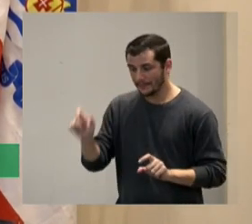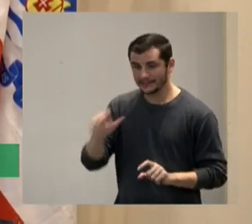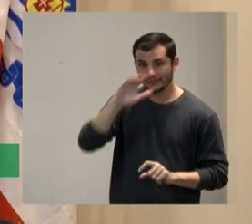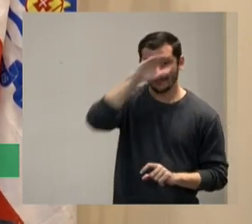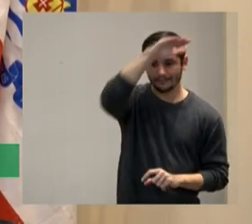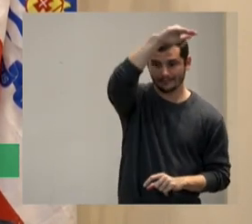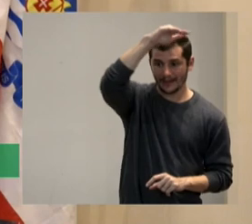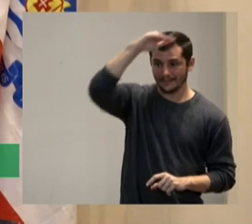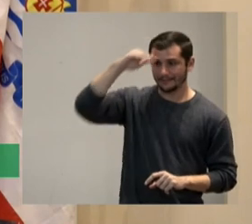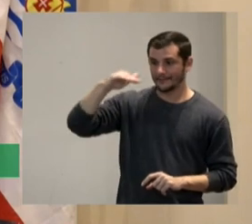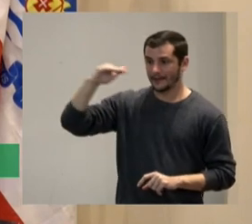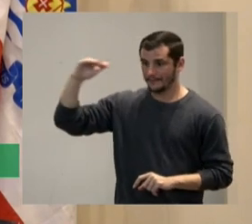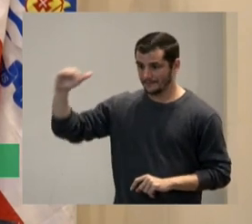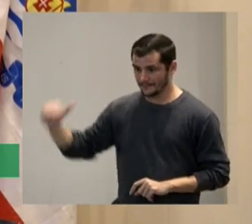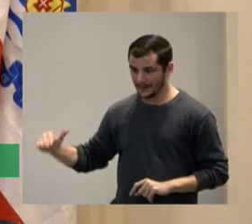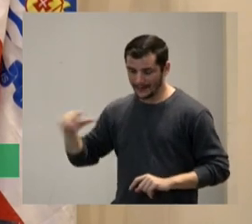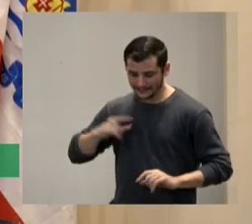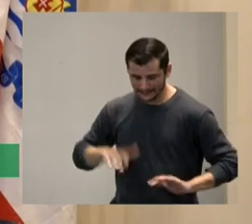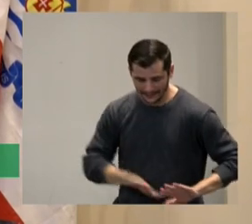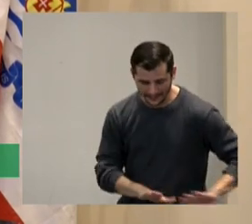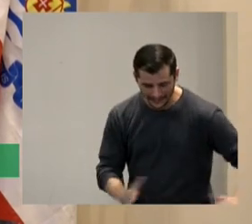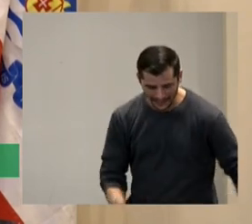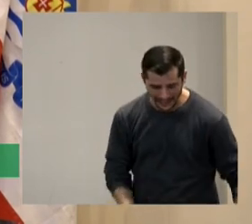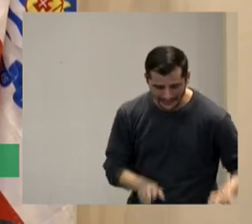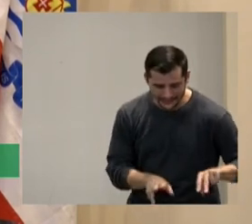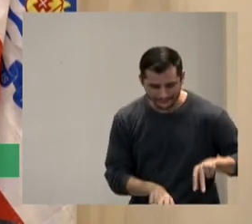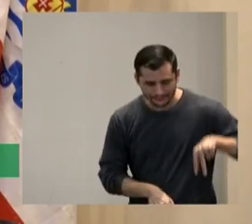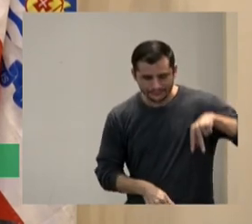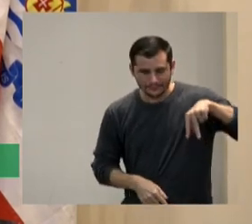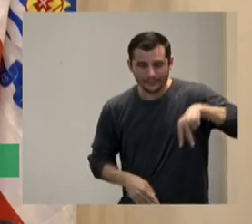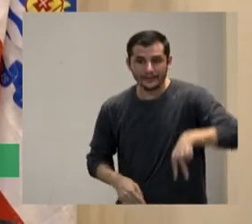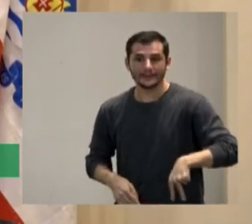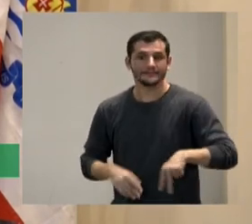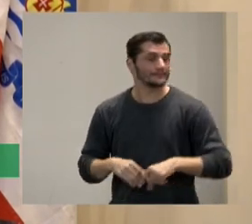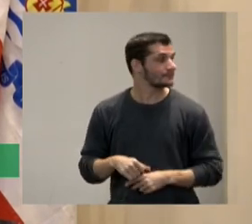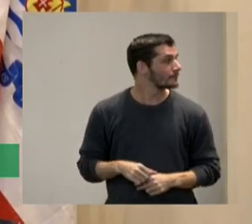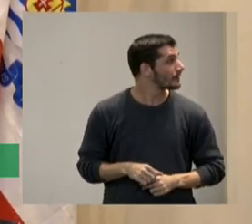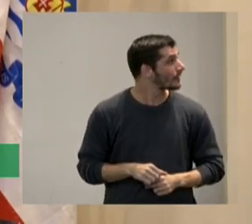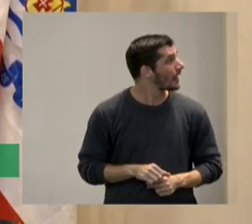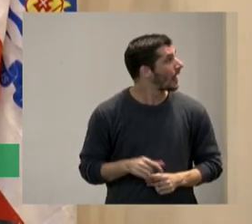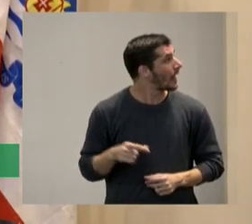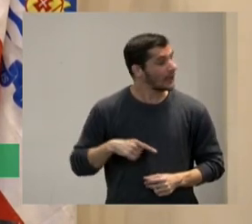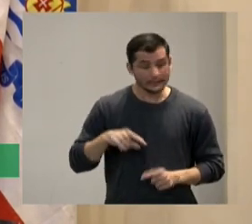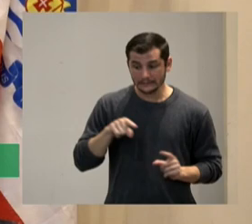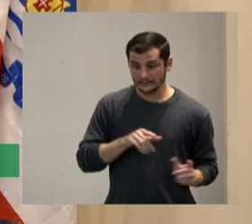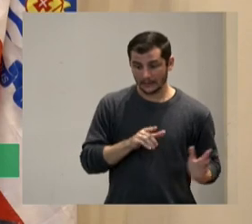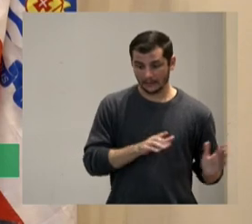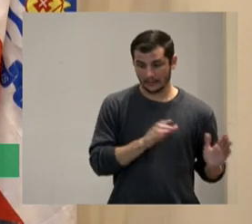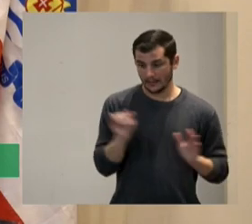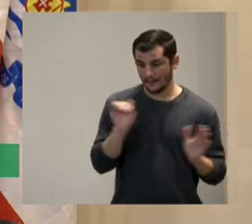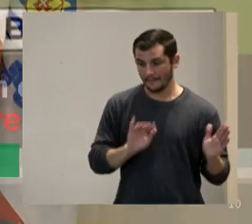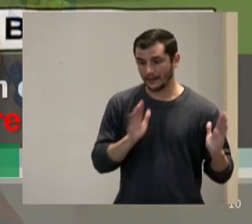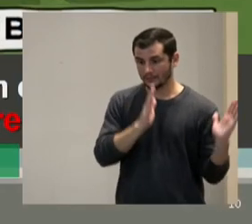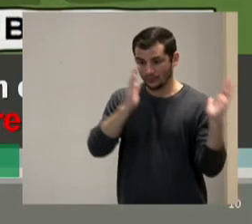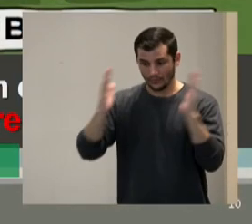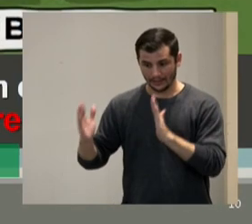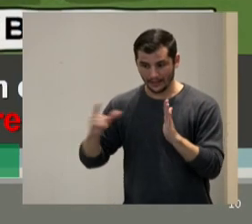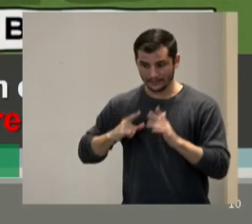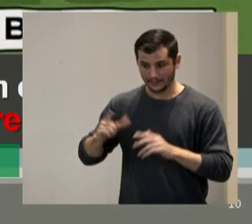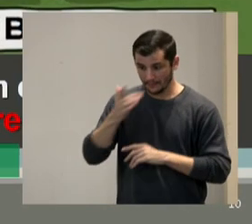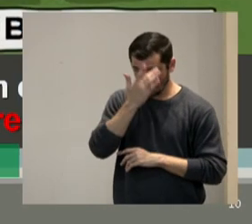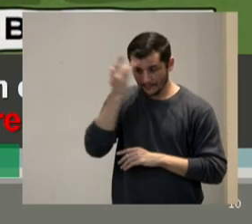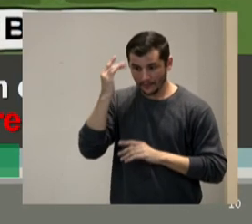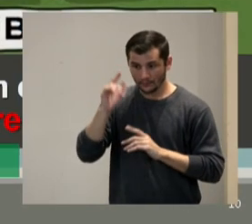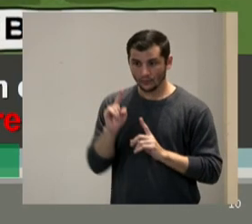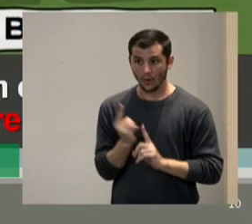baixa em cima de três caixotes iguais aí numa outra figura quem tem estatura alta não tem nenhuma